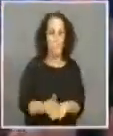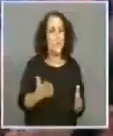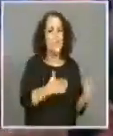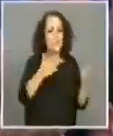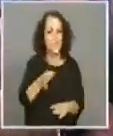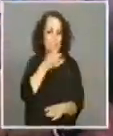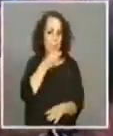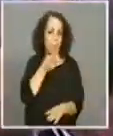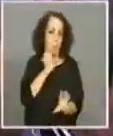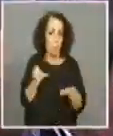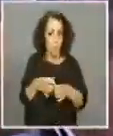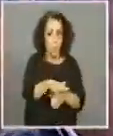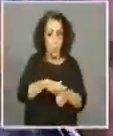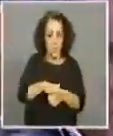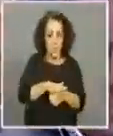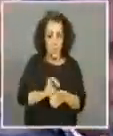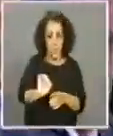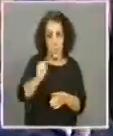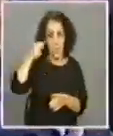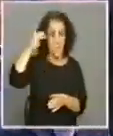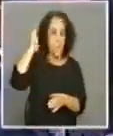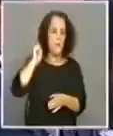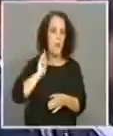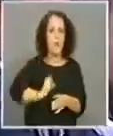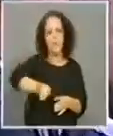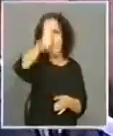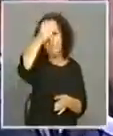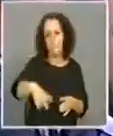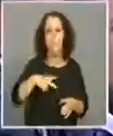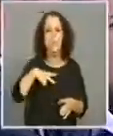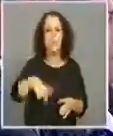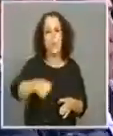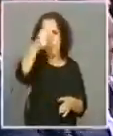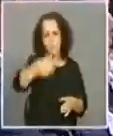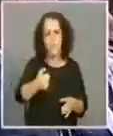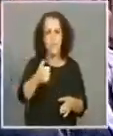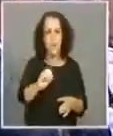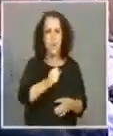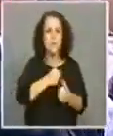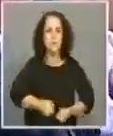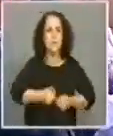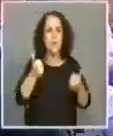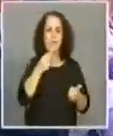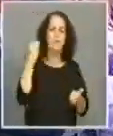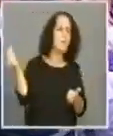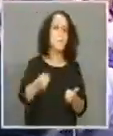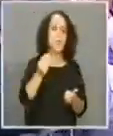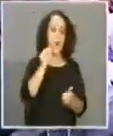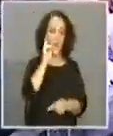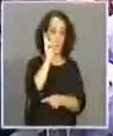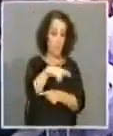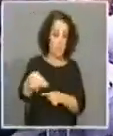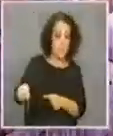em particular, que está no top 50 das cidades portuguesas melhores para visitar, para viver e para investir.